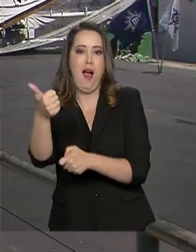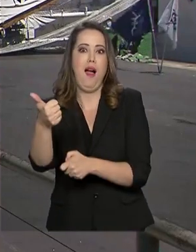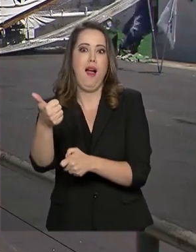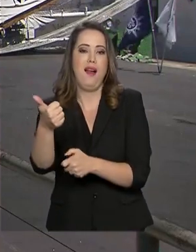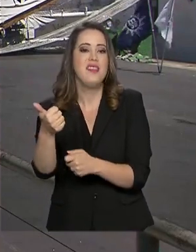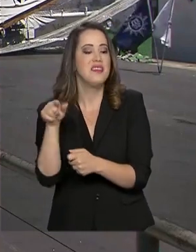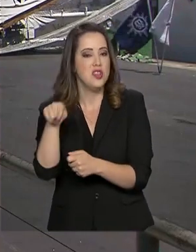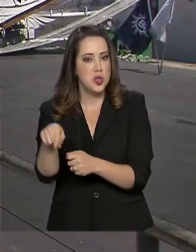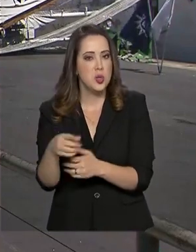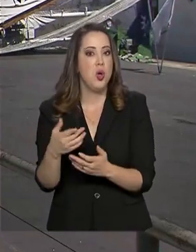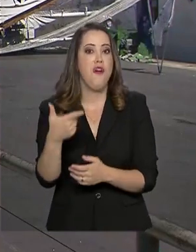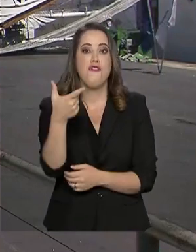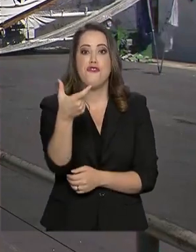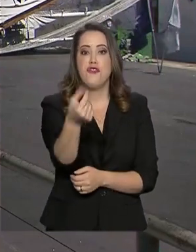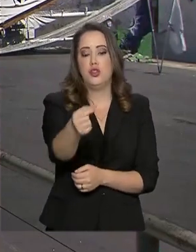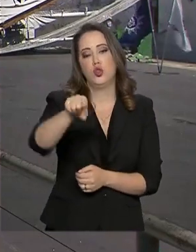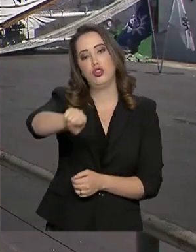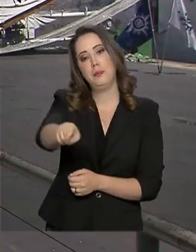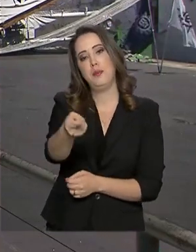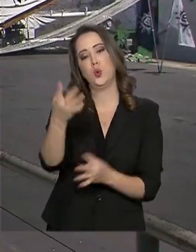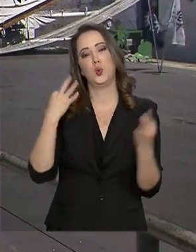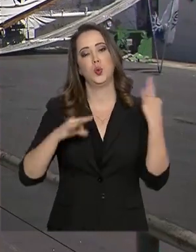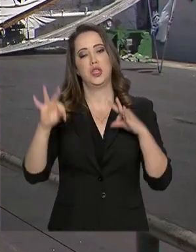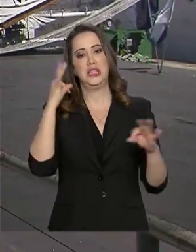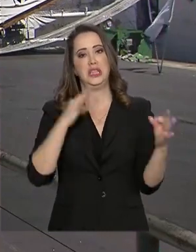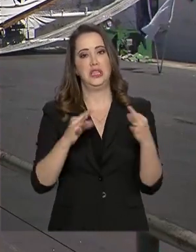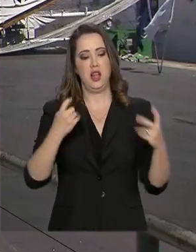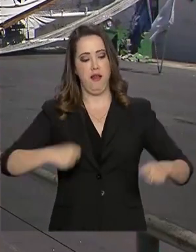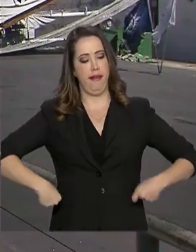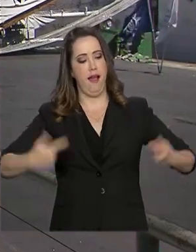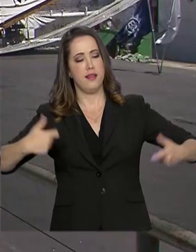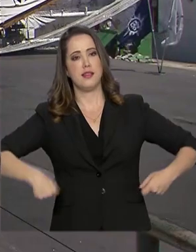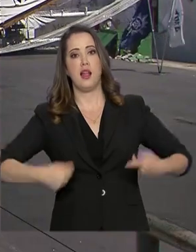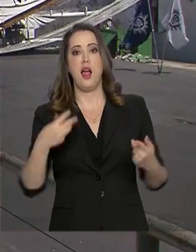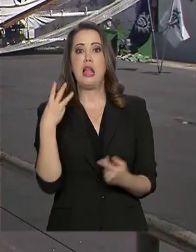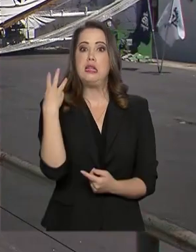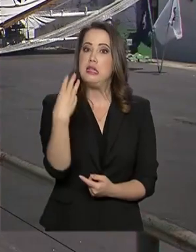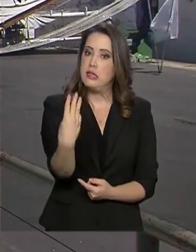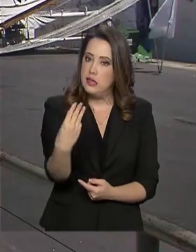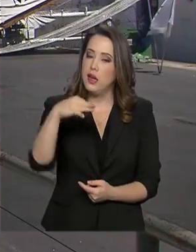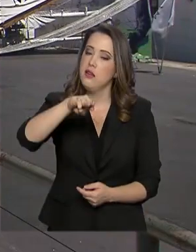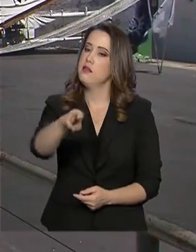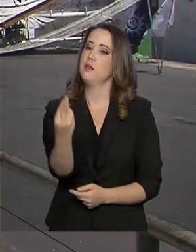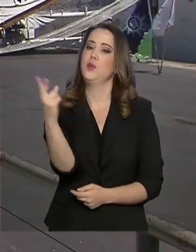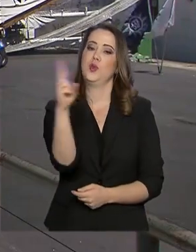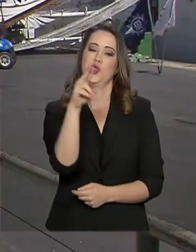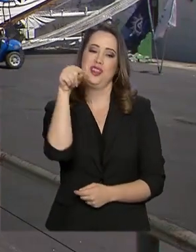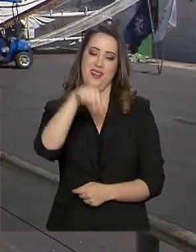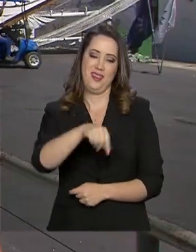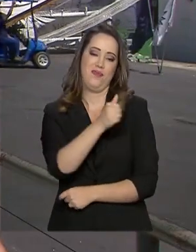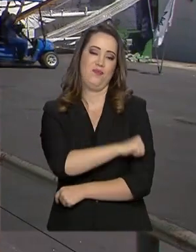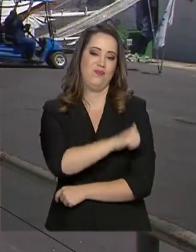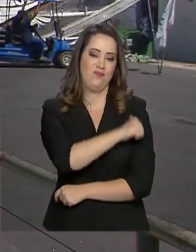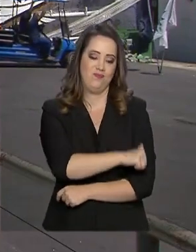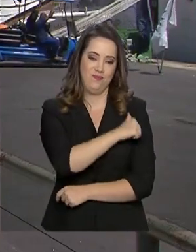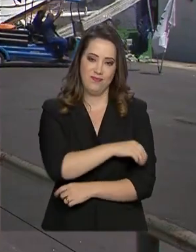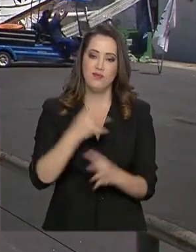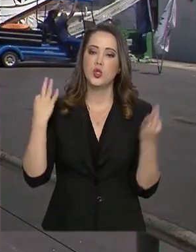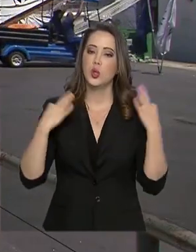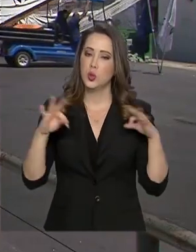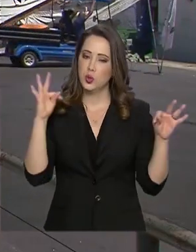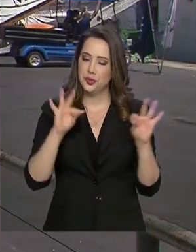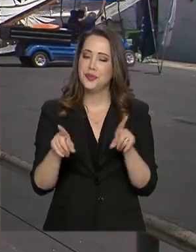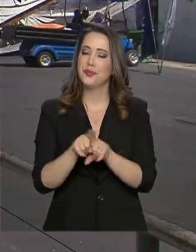transportando 20 mil turistas que devem gastar aproximadamente 3 milhões de reais aqui no Rio de Janeiro. Esses turistas também